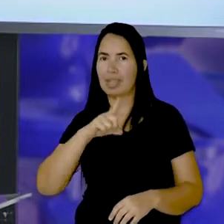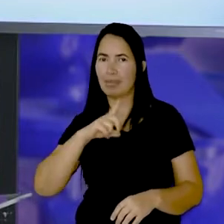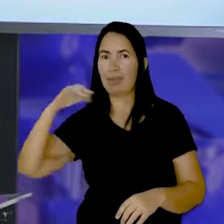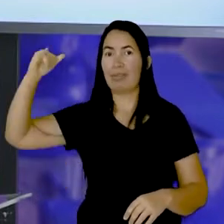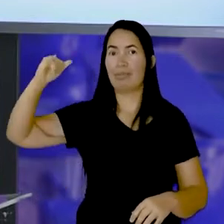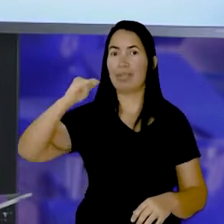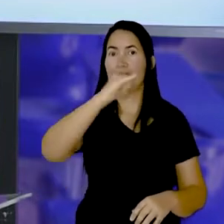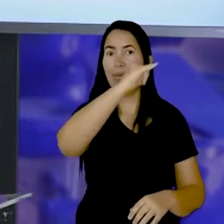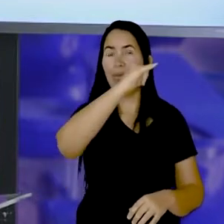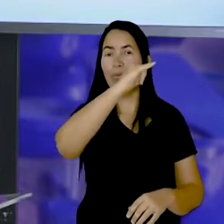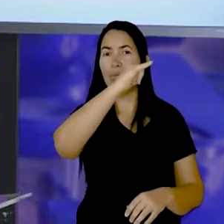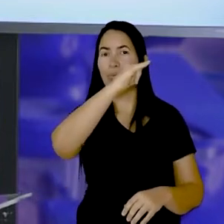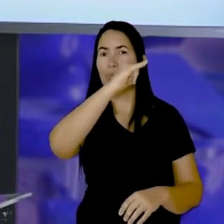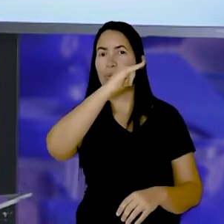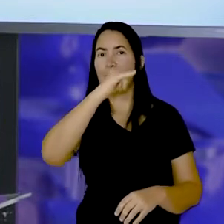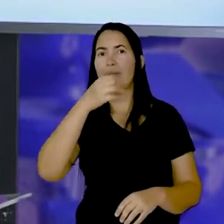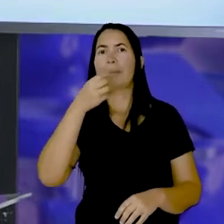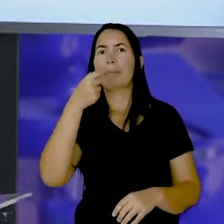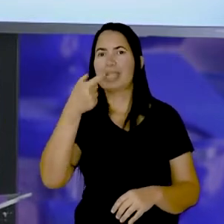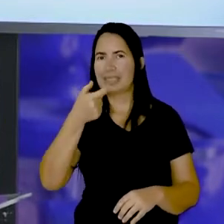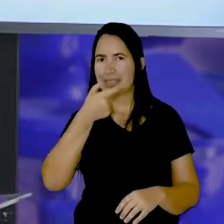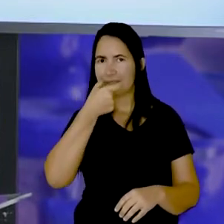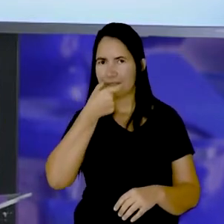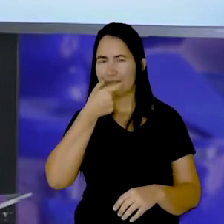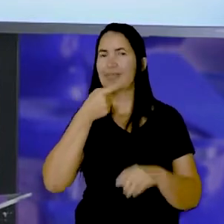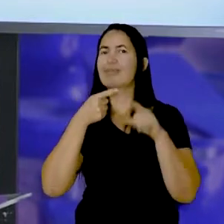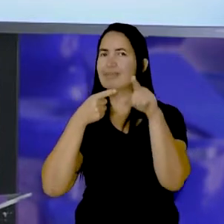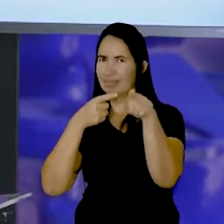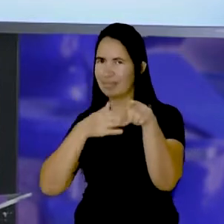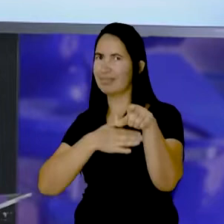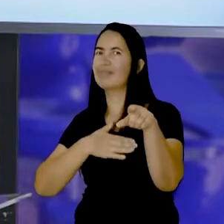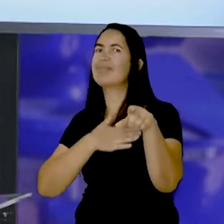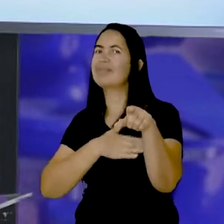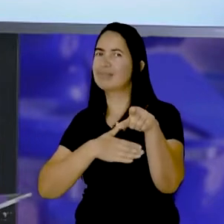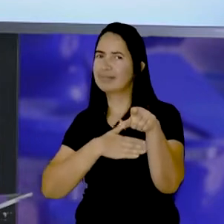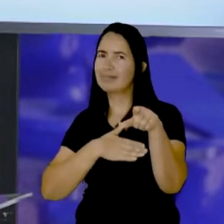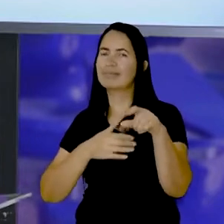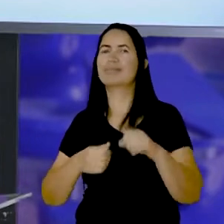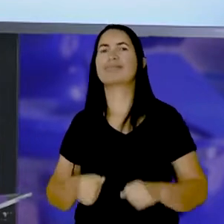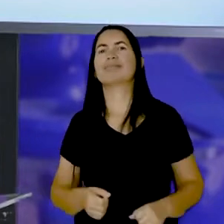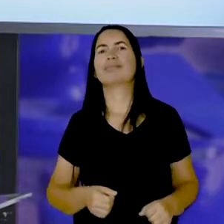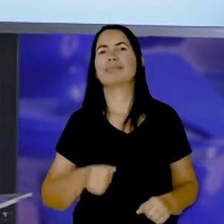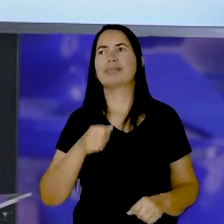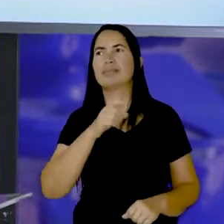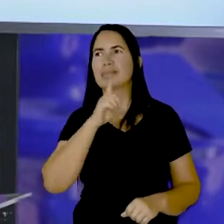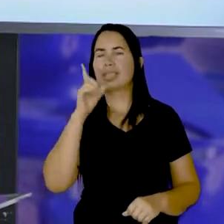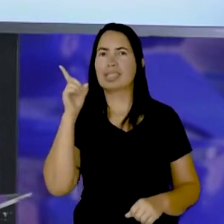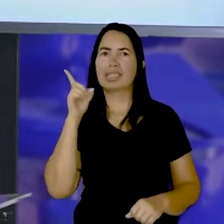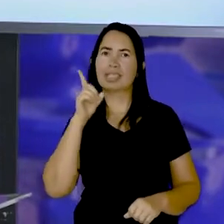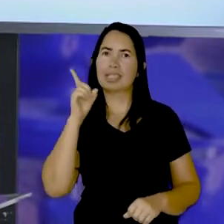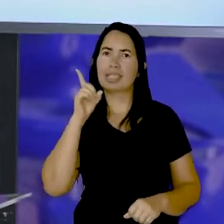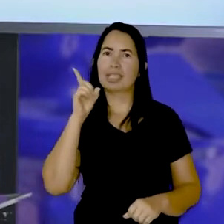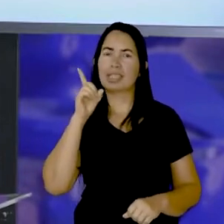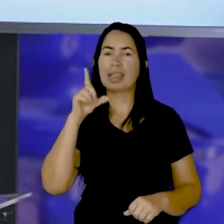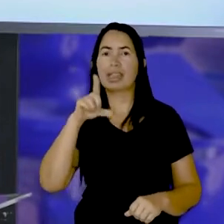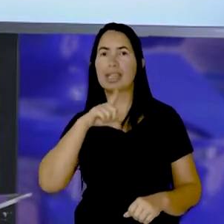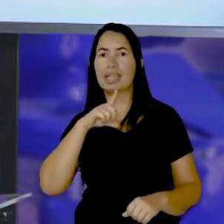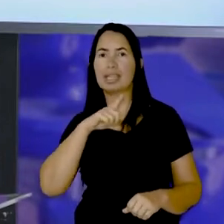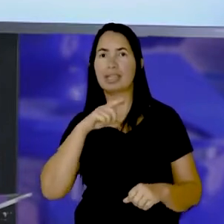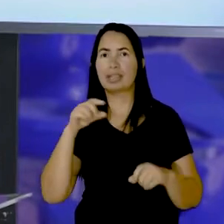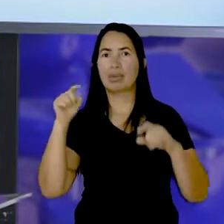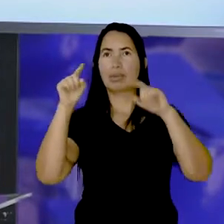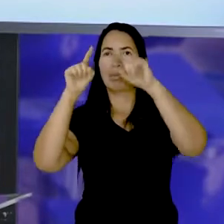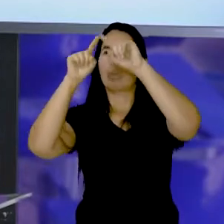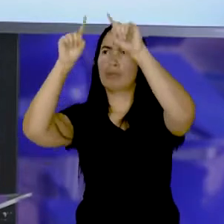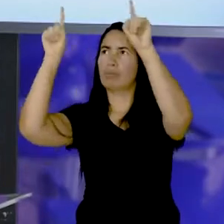avião E aqui o biscoito Que eu sei que vocês gostam também E aqui nós temos esses balões